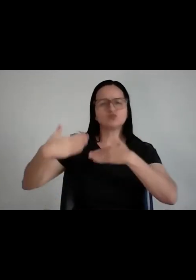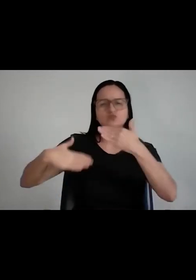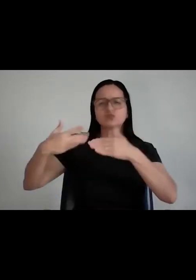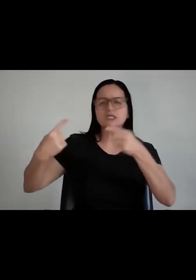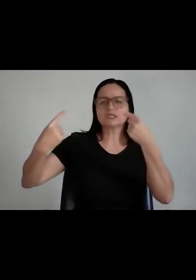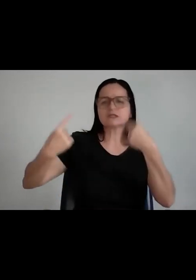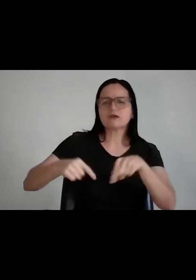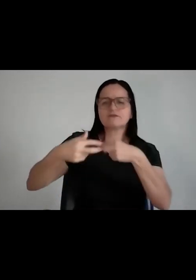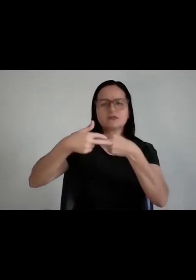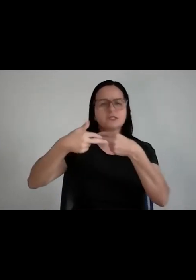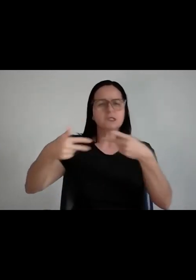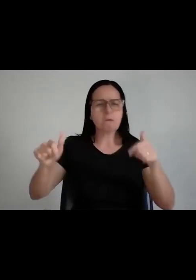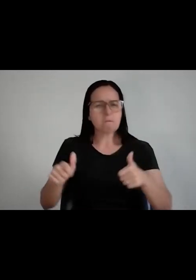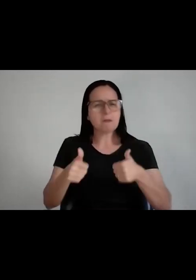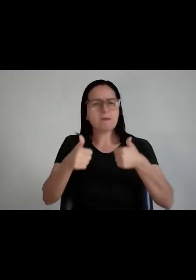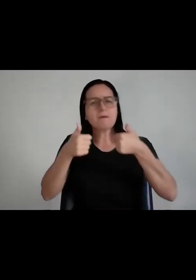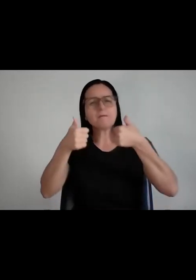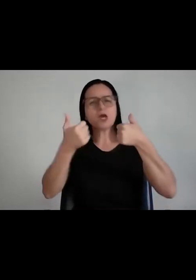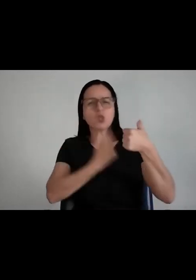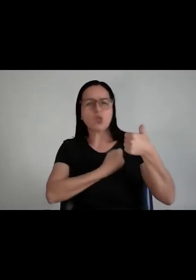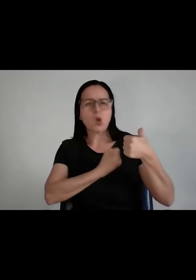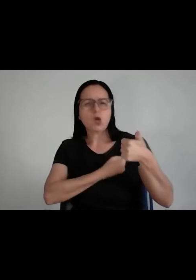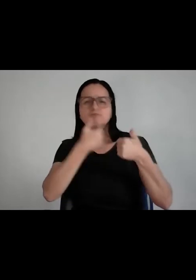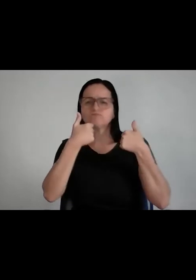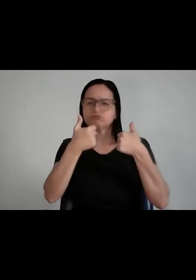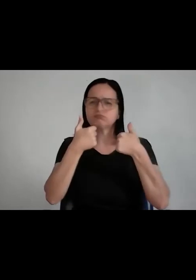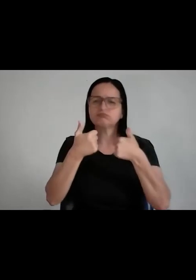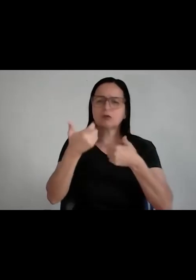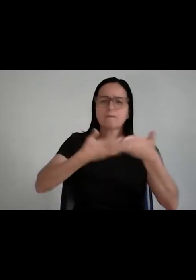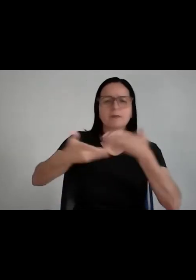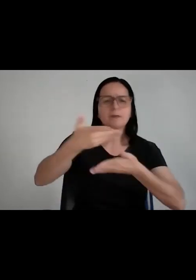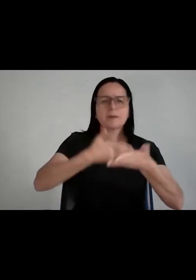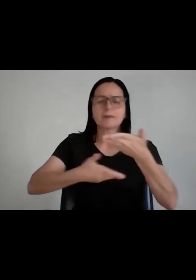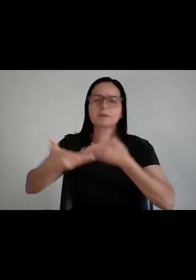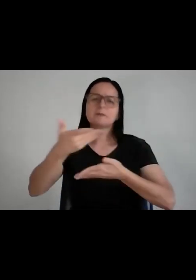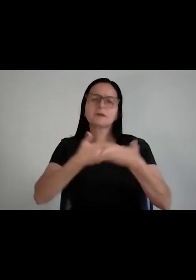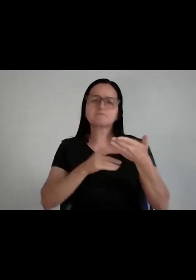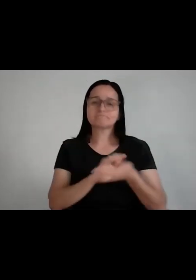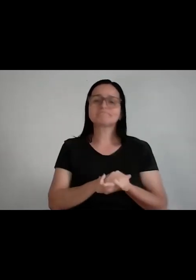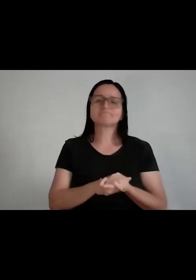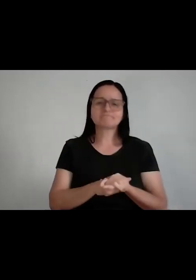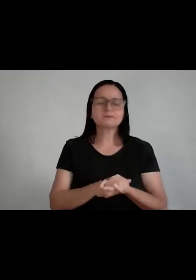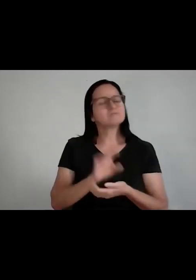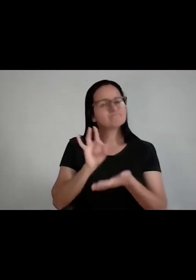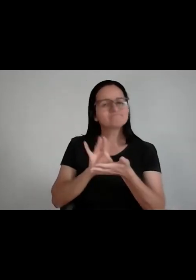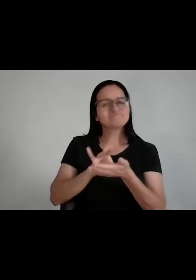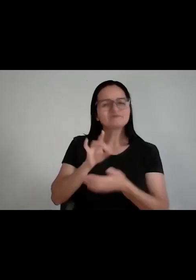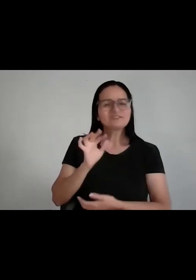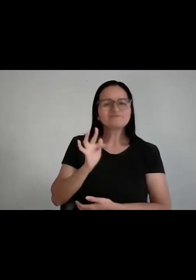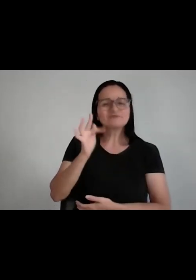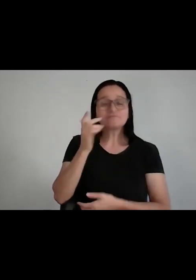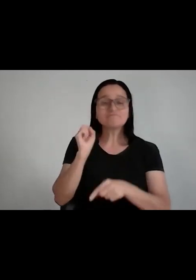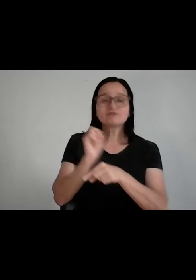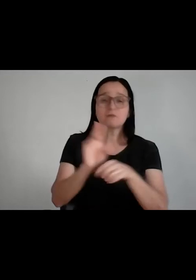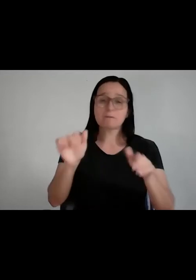cada vez melhorar as suas notas, estar ali participativo, invaliamente acabam sendo as pessoas que estão tendo